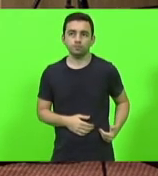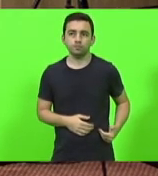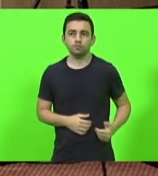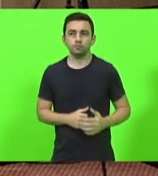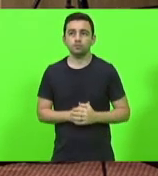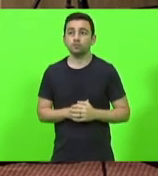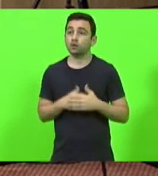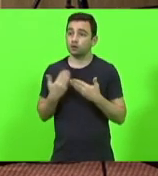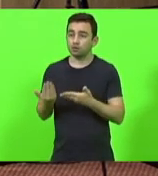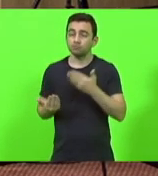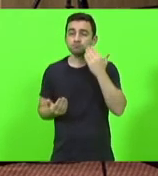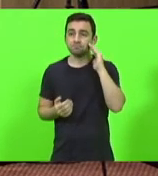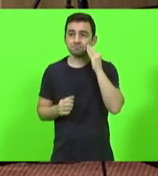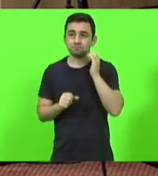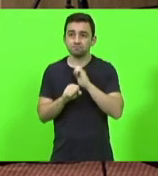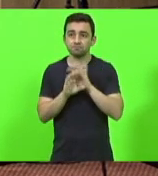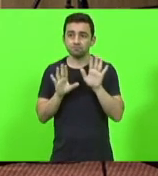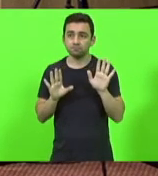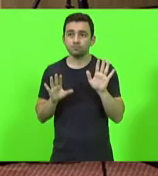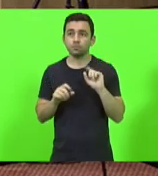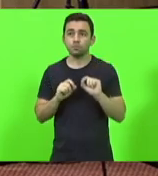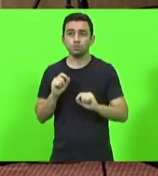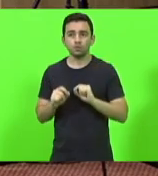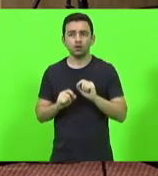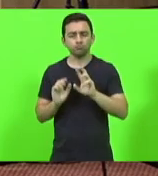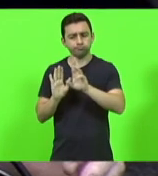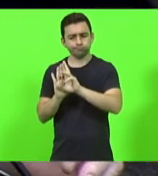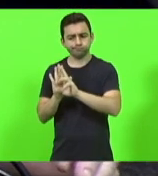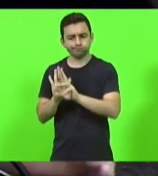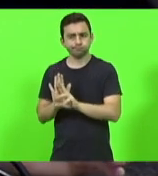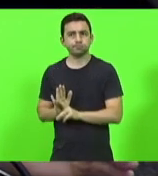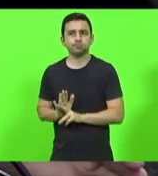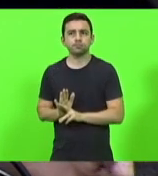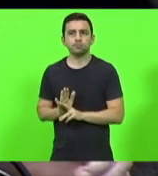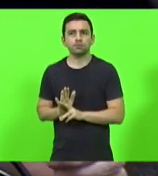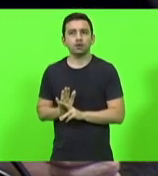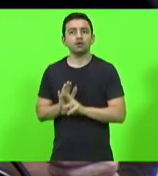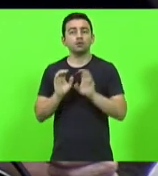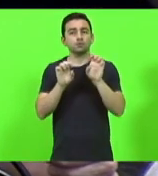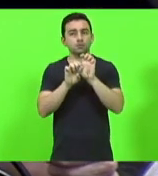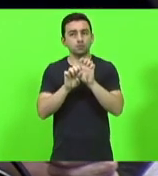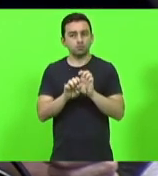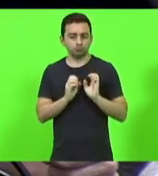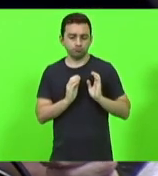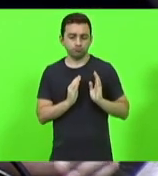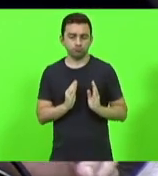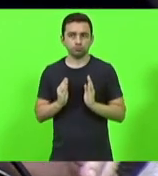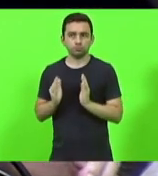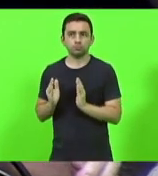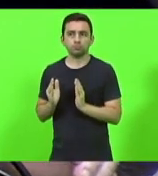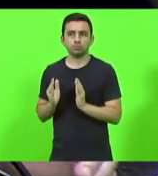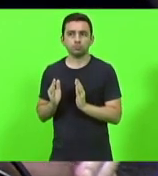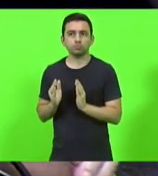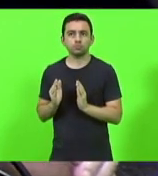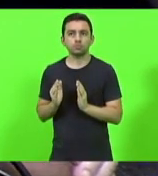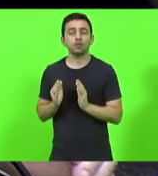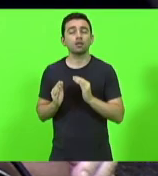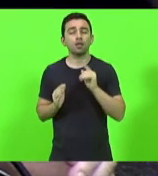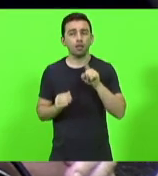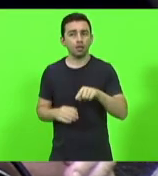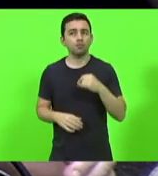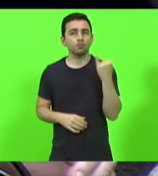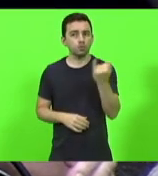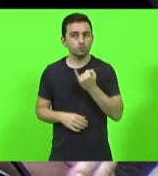pelo entendimento da regulamentação, da estrutura organizacional, um equipamento que vem de